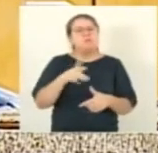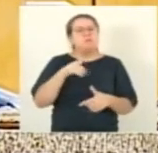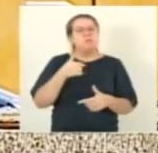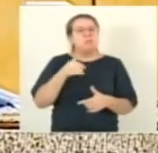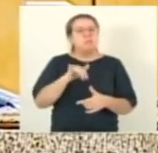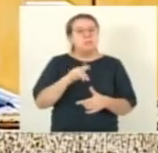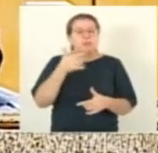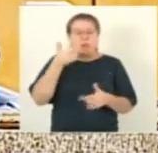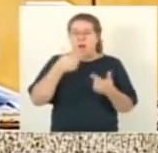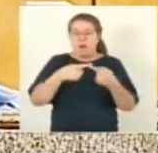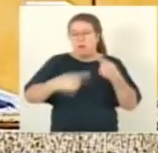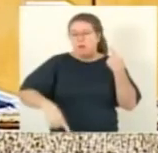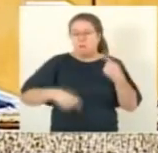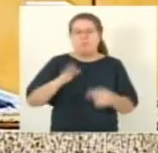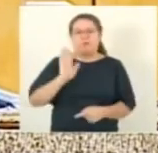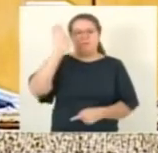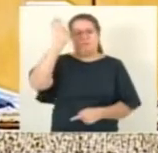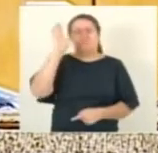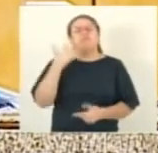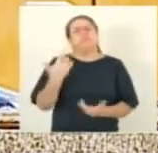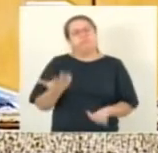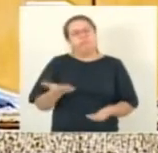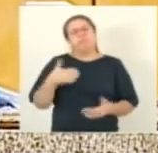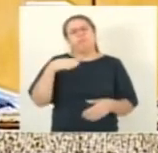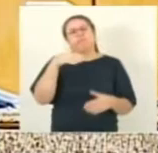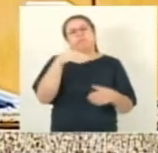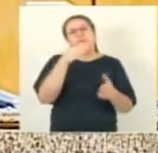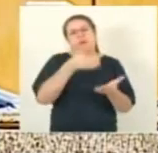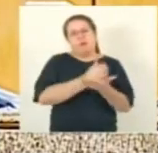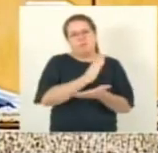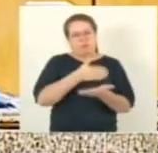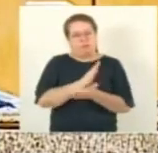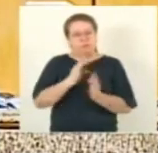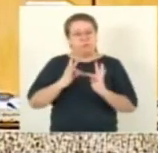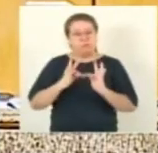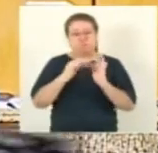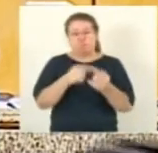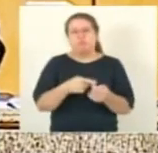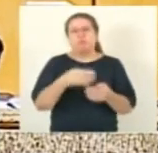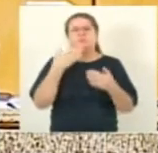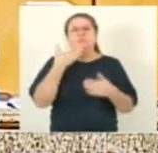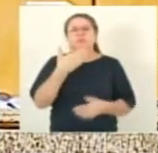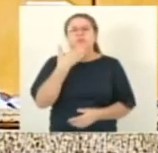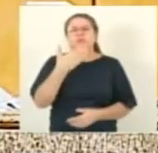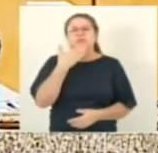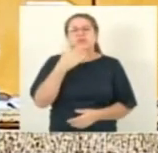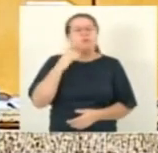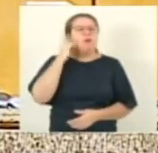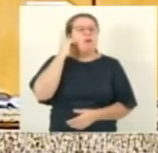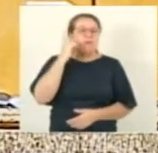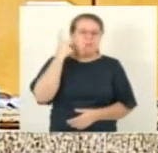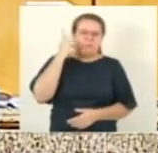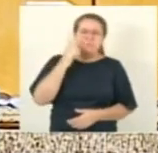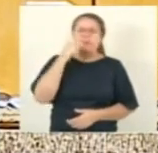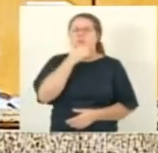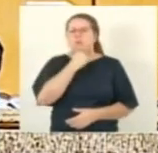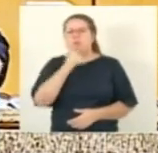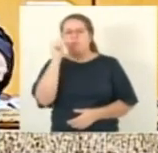manifestam. Aprovado todas as indicações dos senhoras e dos senhores deputados.